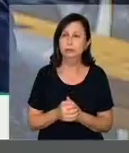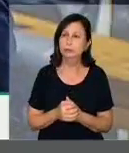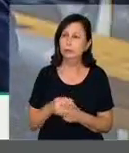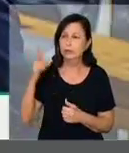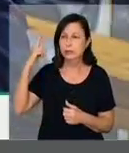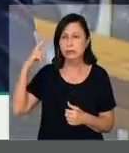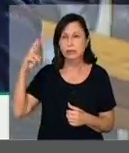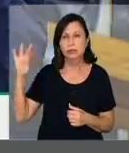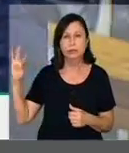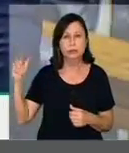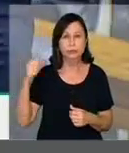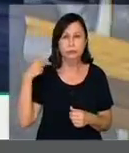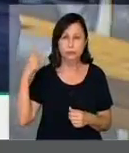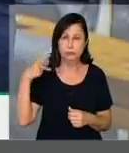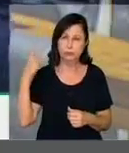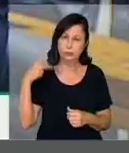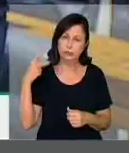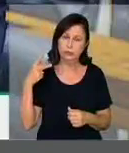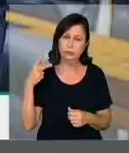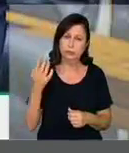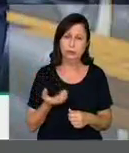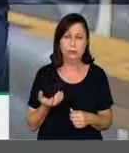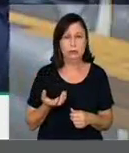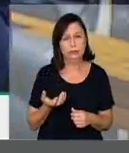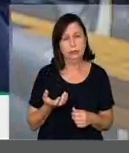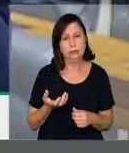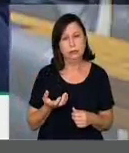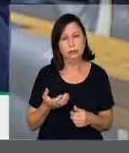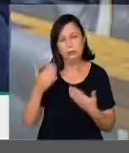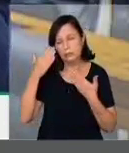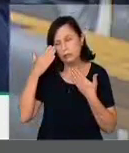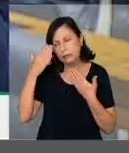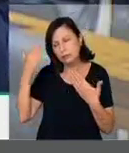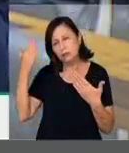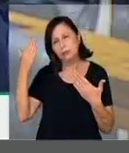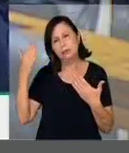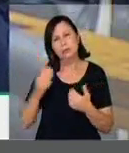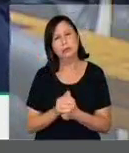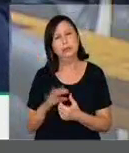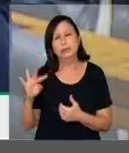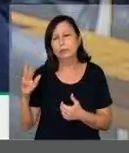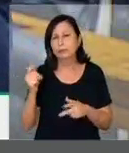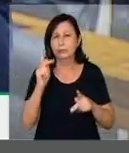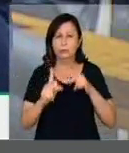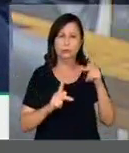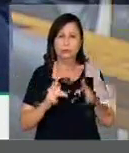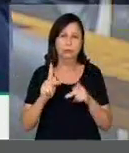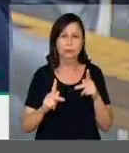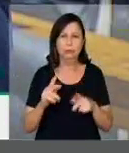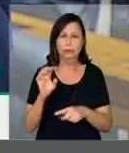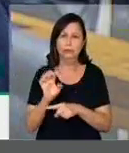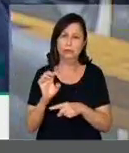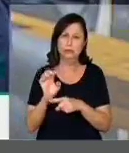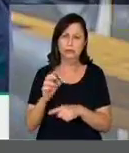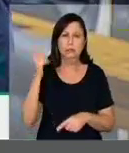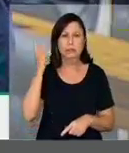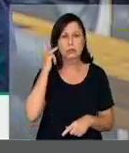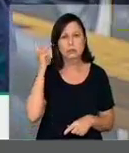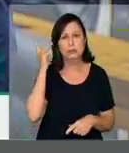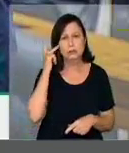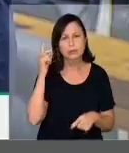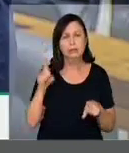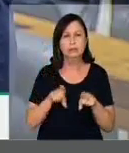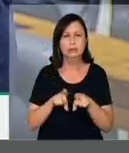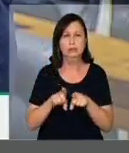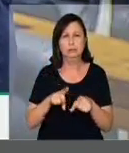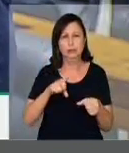parlamentares, quero, nesse momento, agradecer a população do meu estado de São Paulo, de São